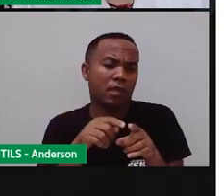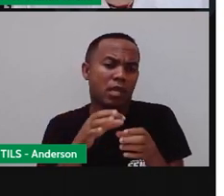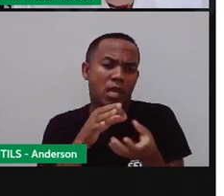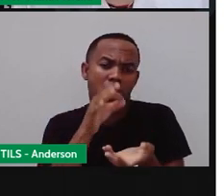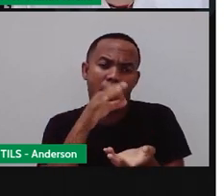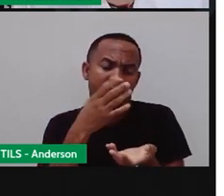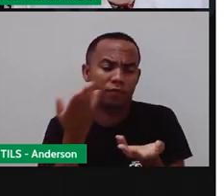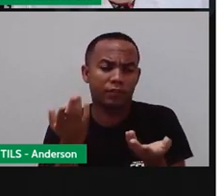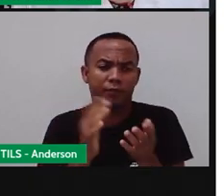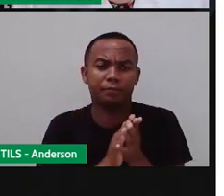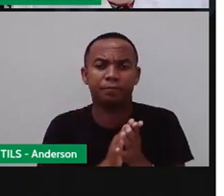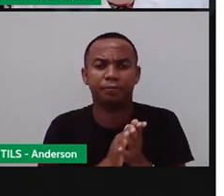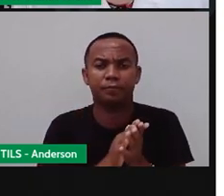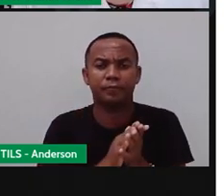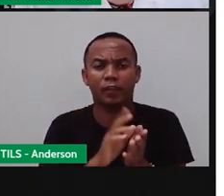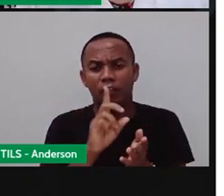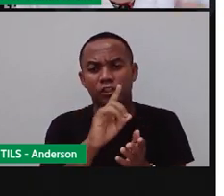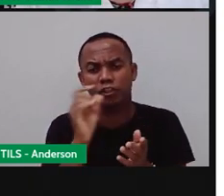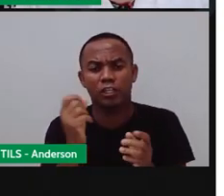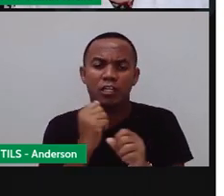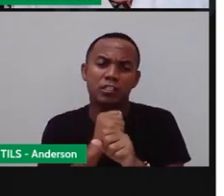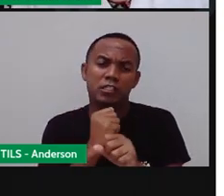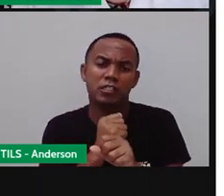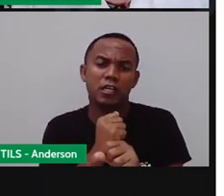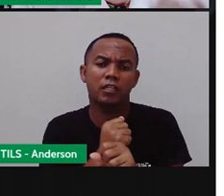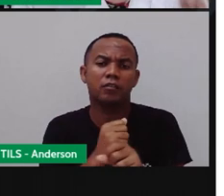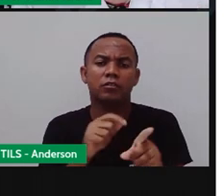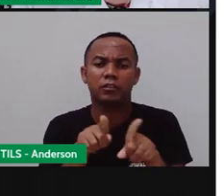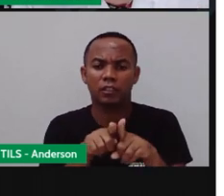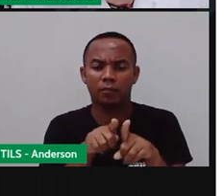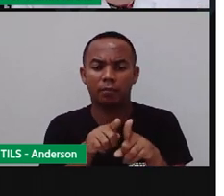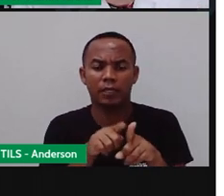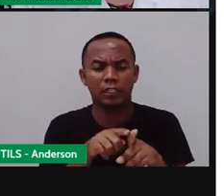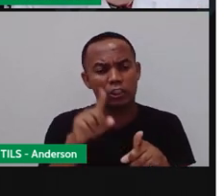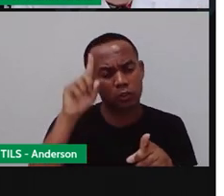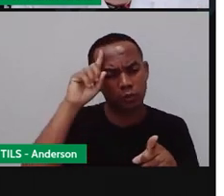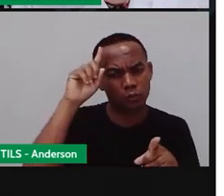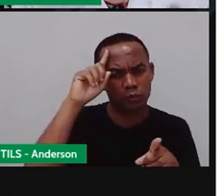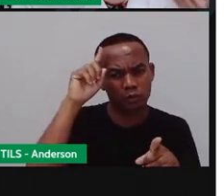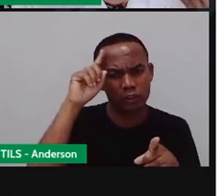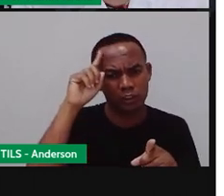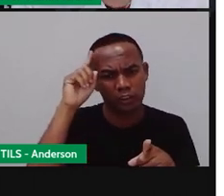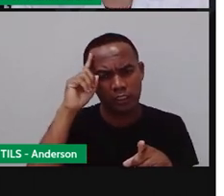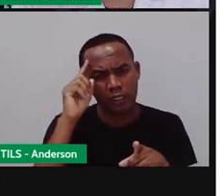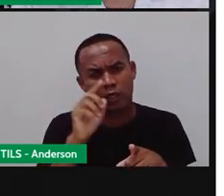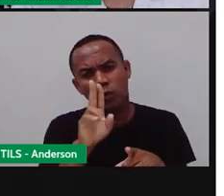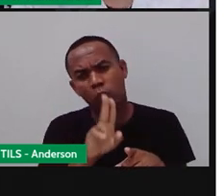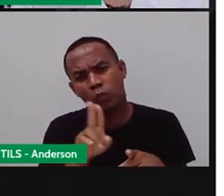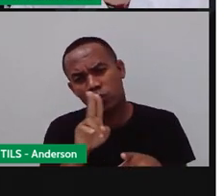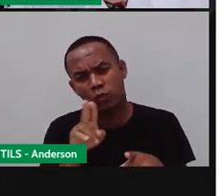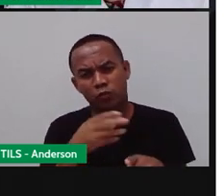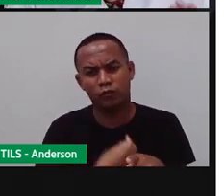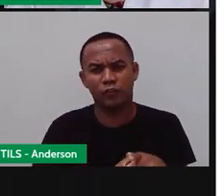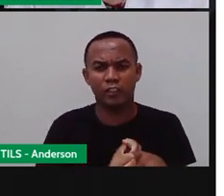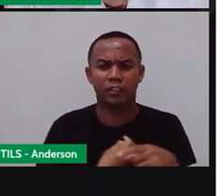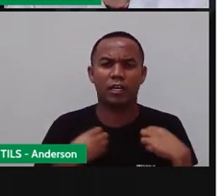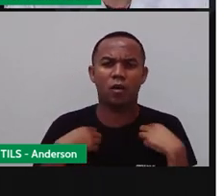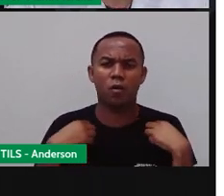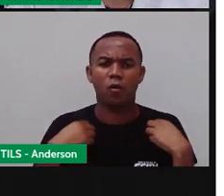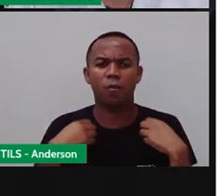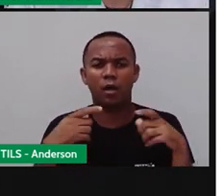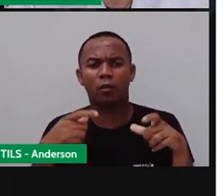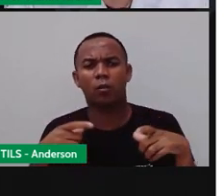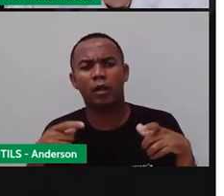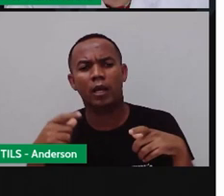estações do ano, elas, na verdade, elas influenciam, né? O nosso dia a dia. Influencia a nossa roupa, influencia para onde a